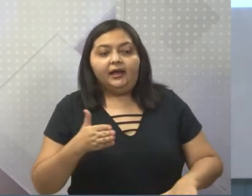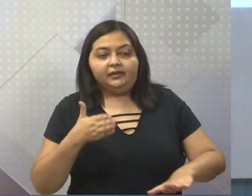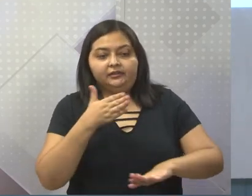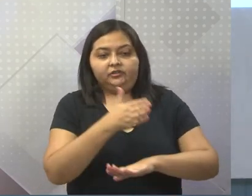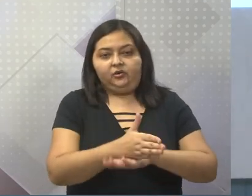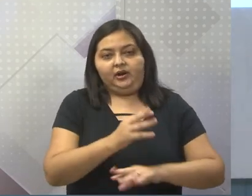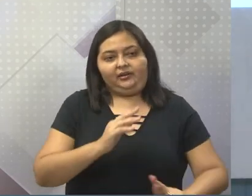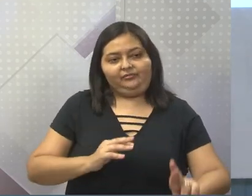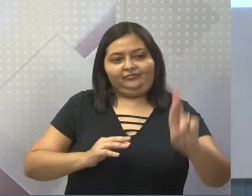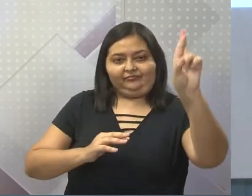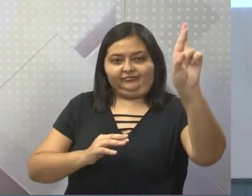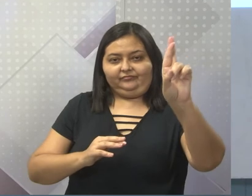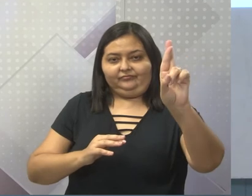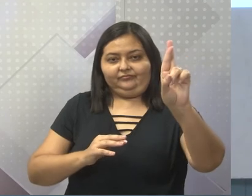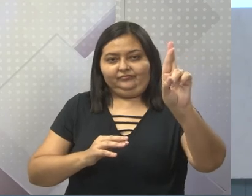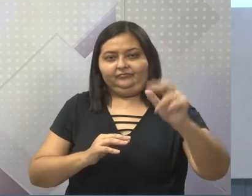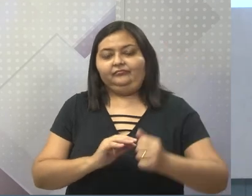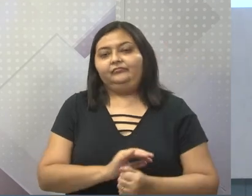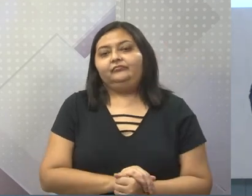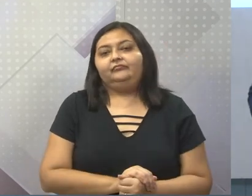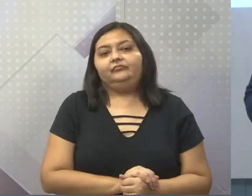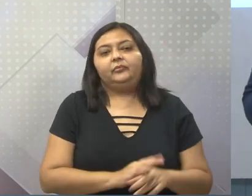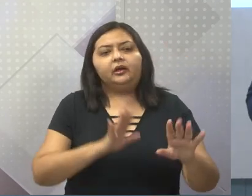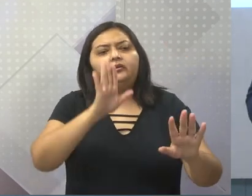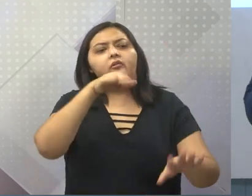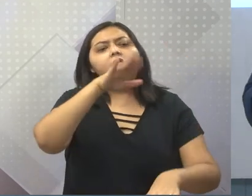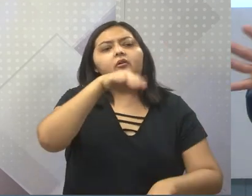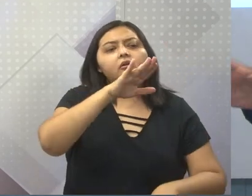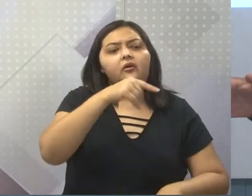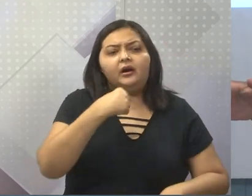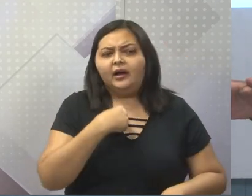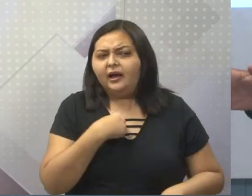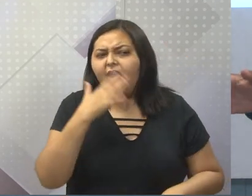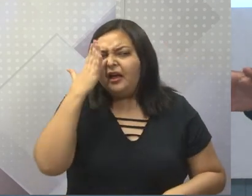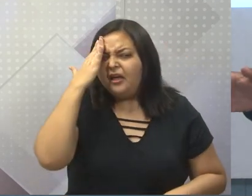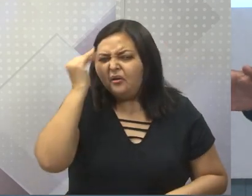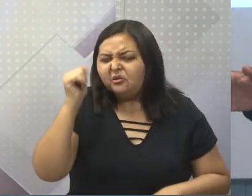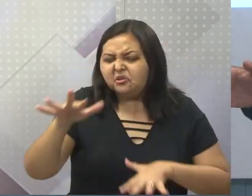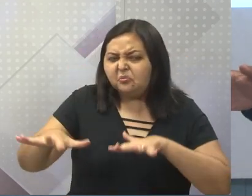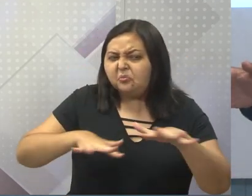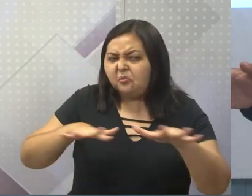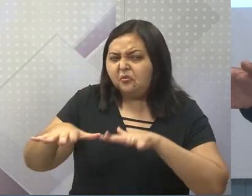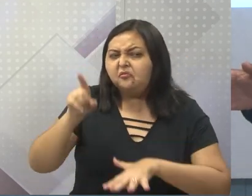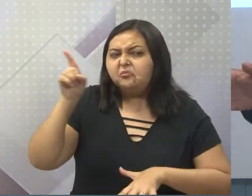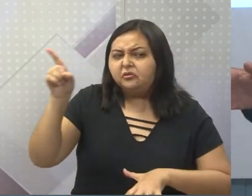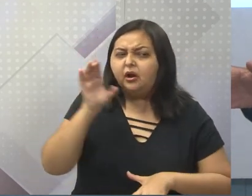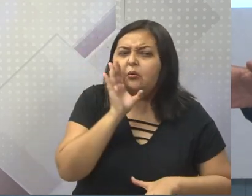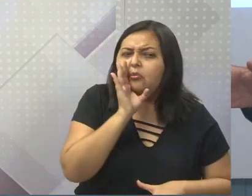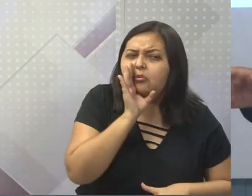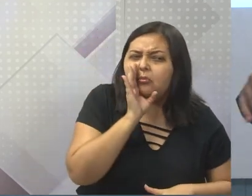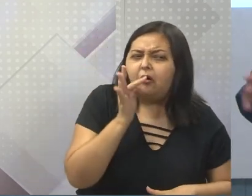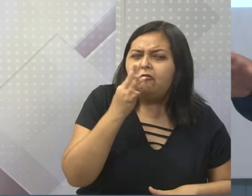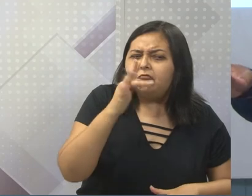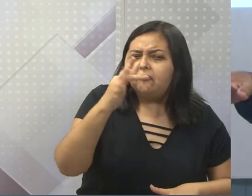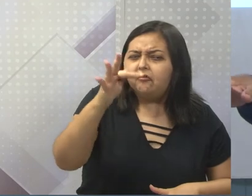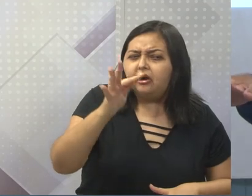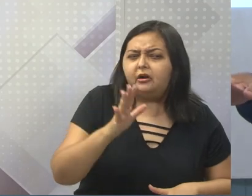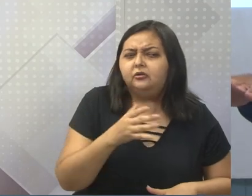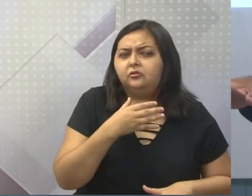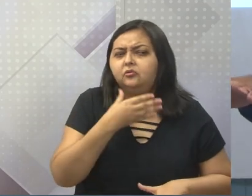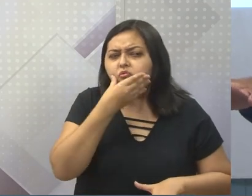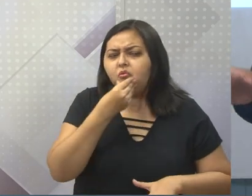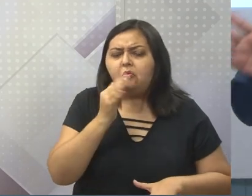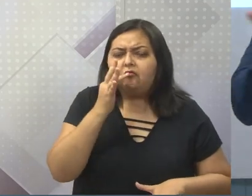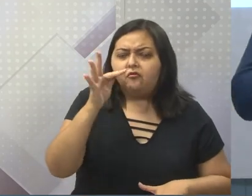da região. Rapaz, eu sei quem é que está no meio aí desse negócio. Dessa conjuração desse